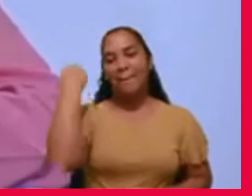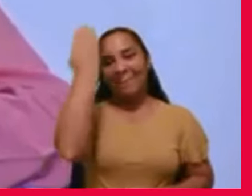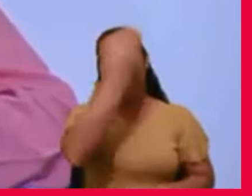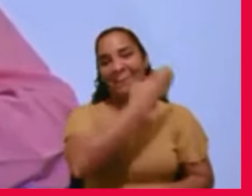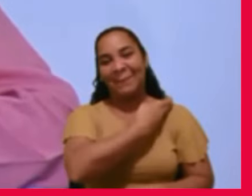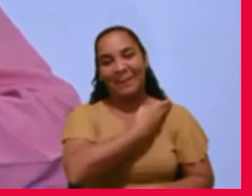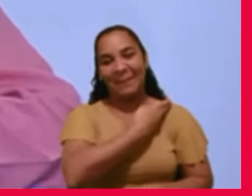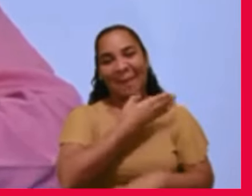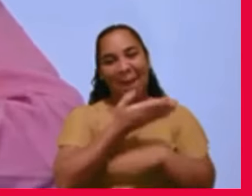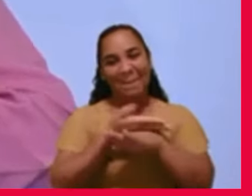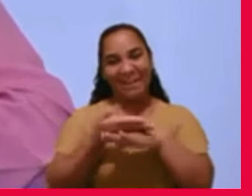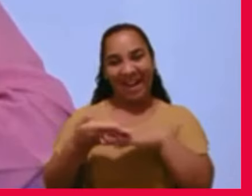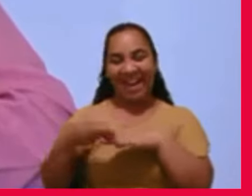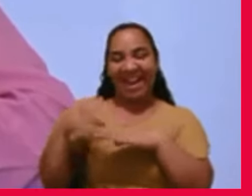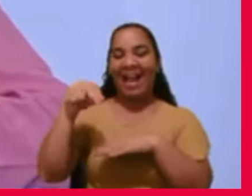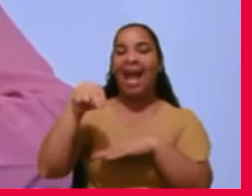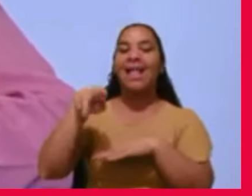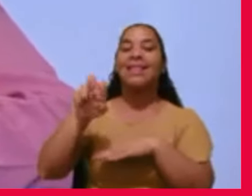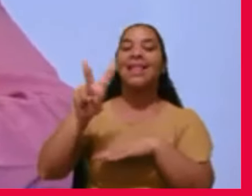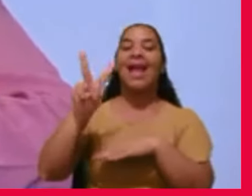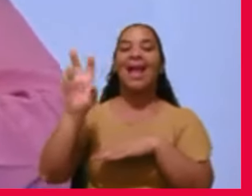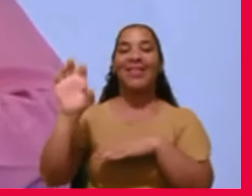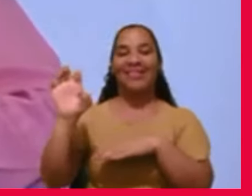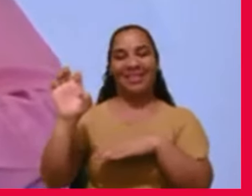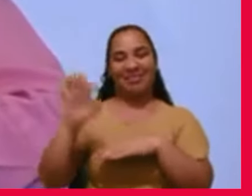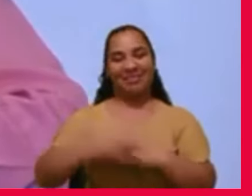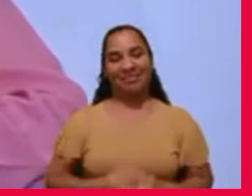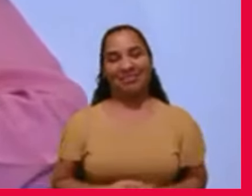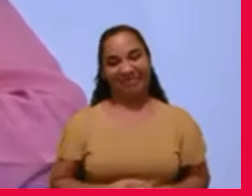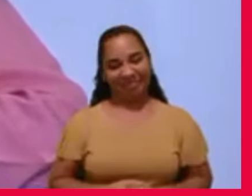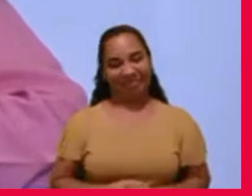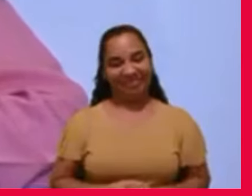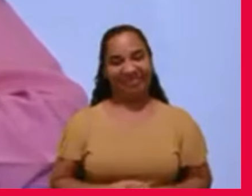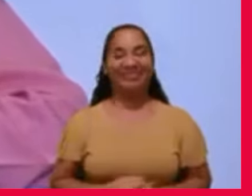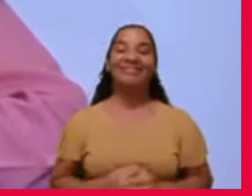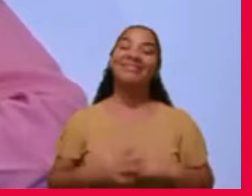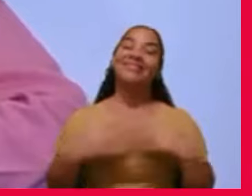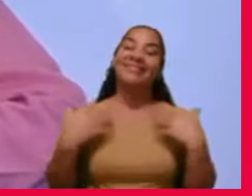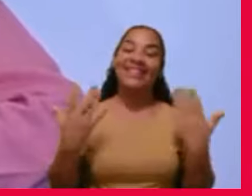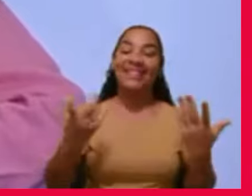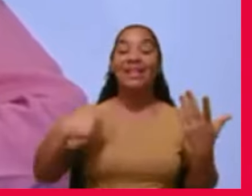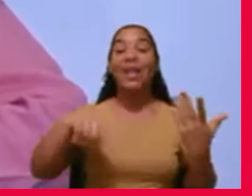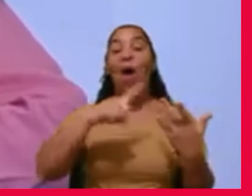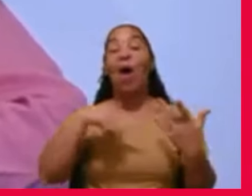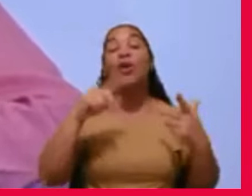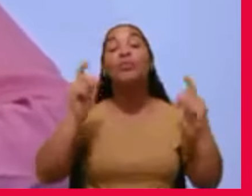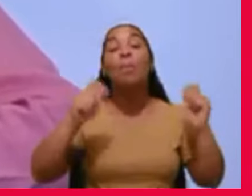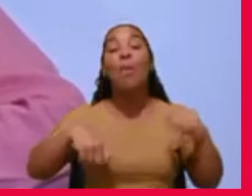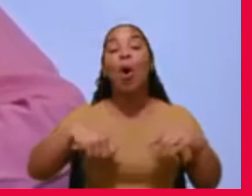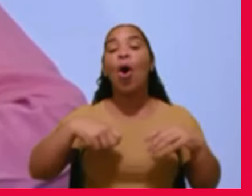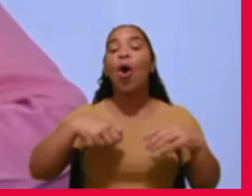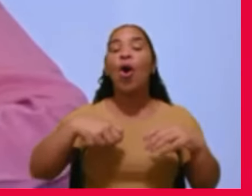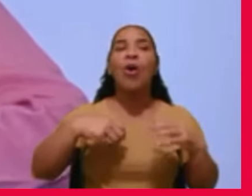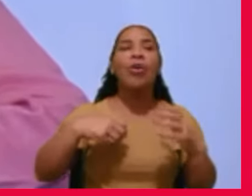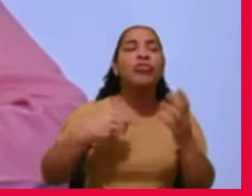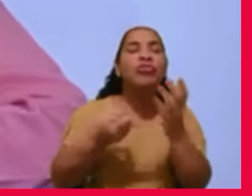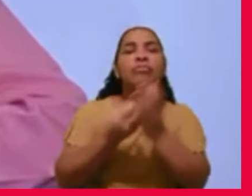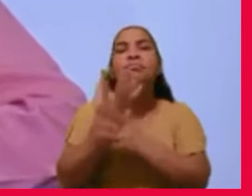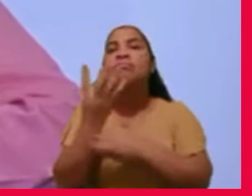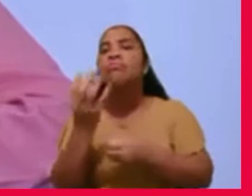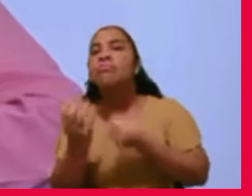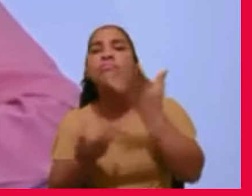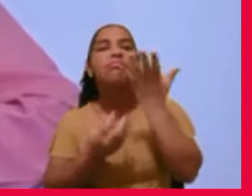perturbadora, a gente pode mudar, criar novos hábitos, o narcisismo